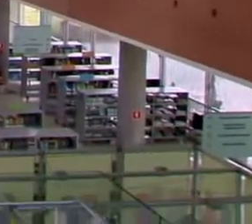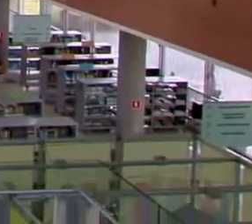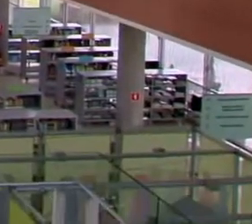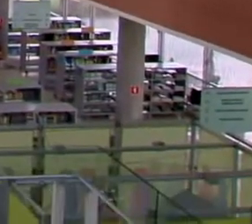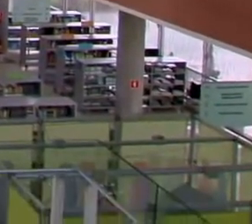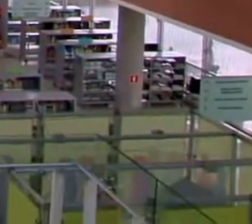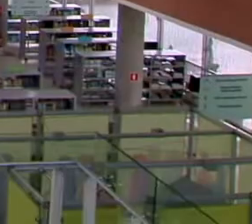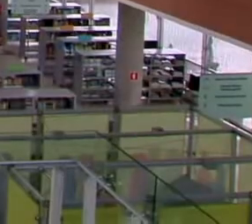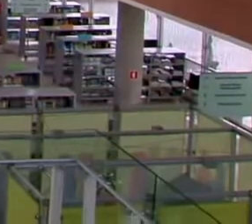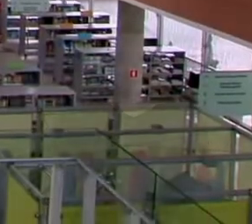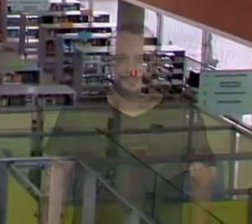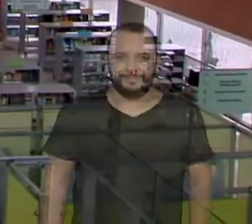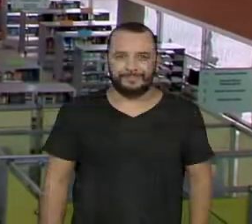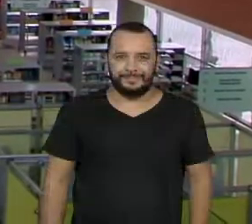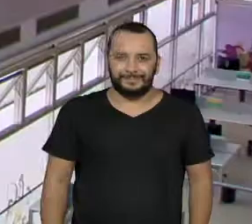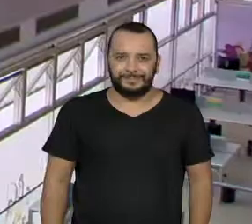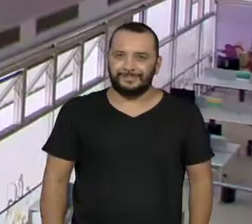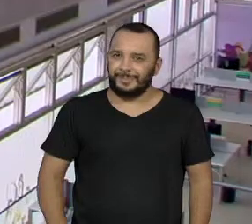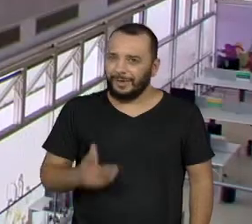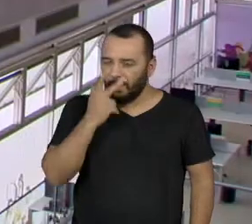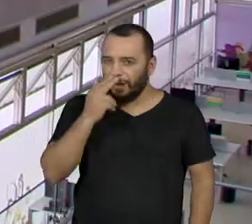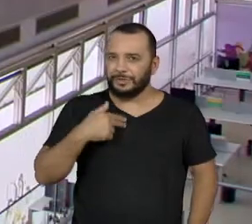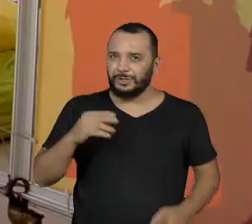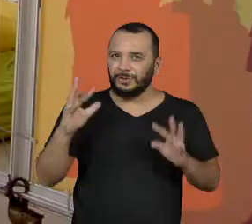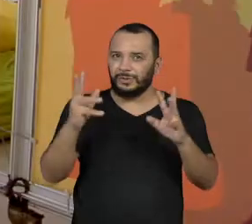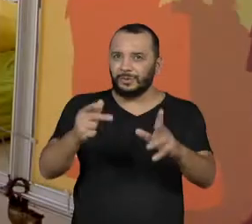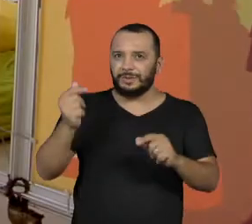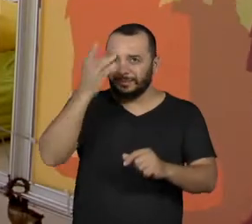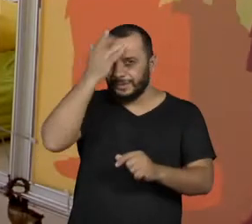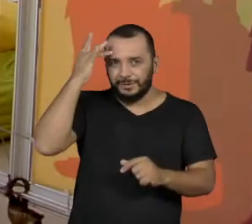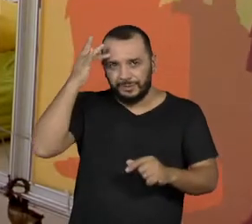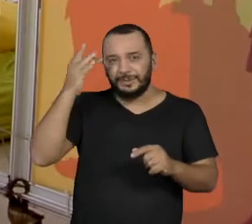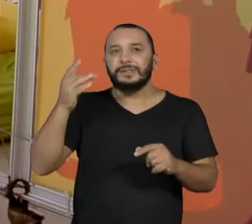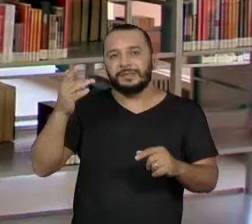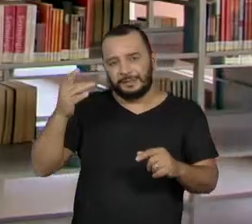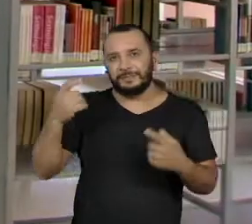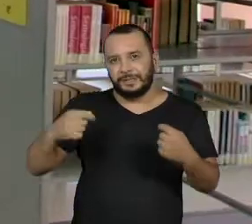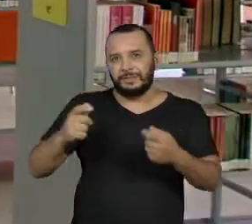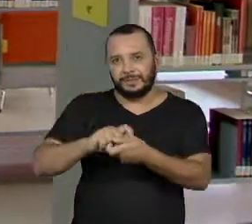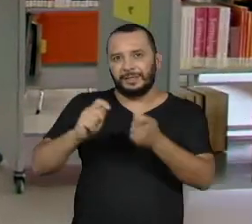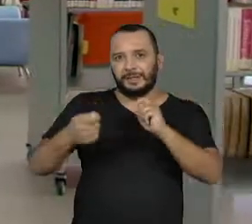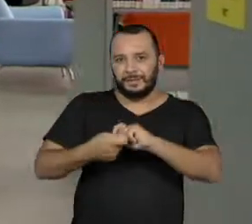Eu acho que todo mundo teve que se reinventar com essa pandemia.